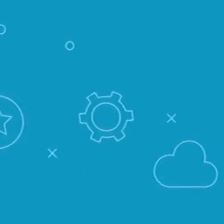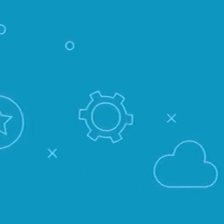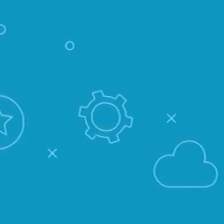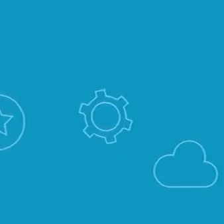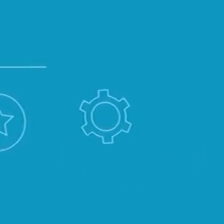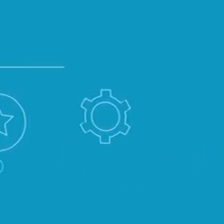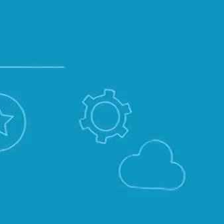Tchau!